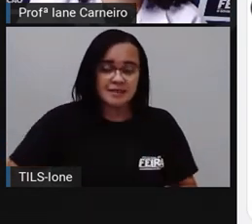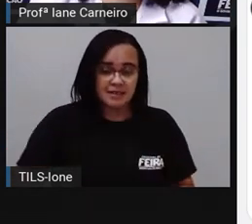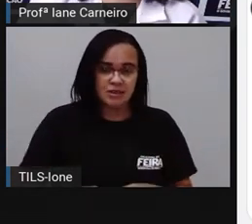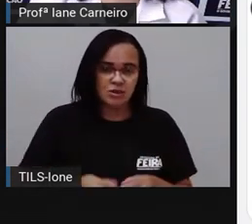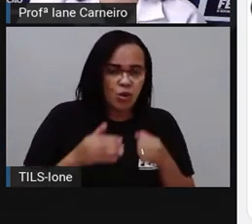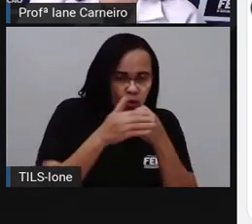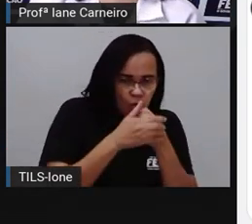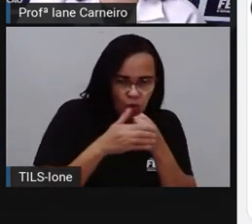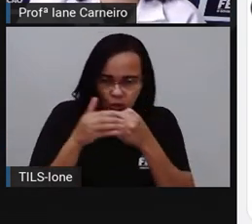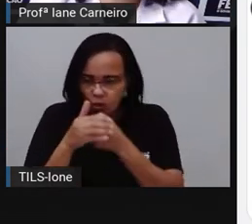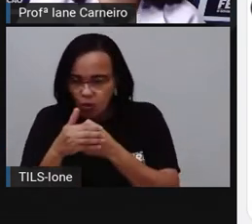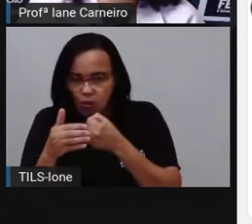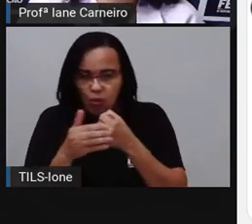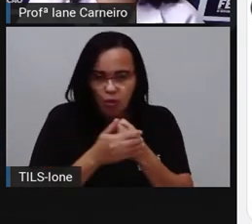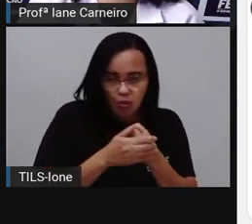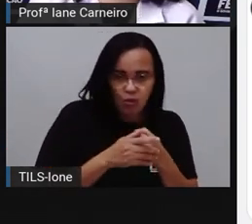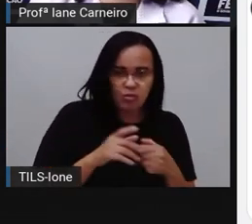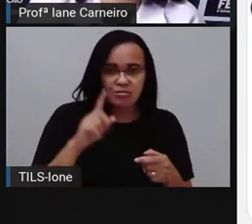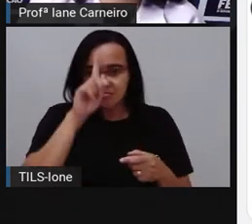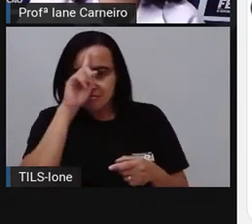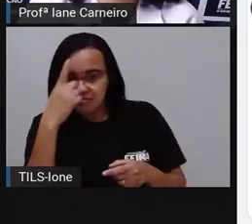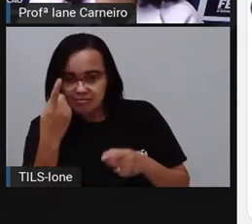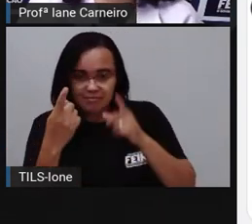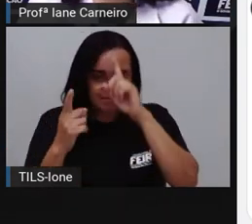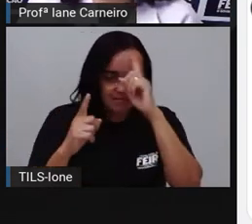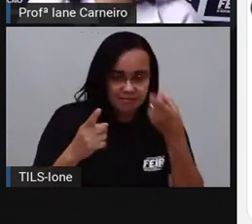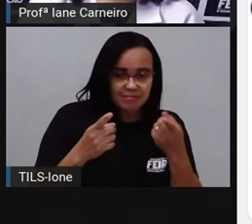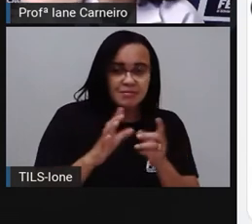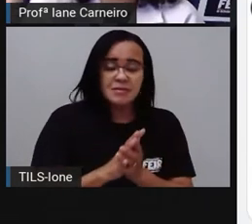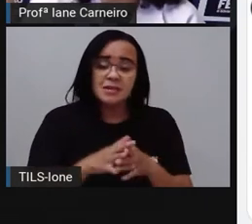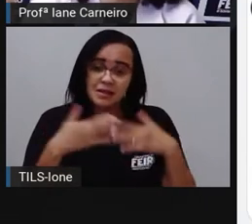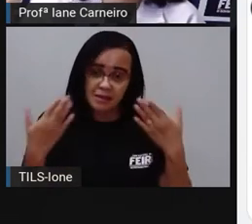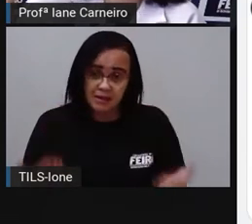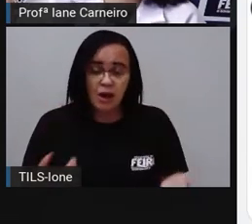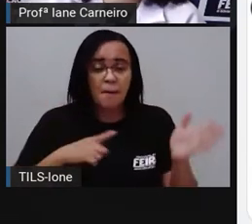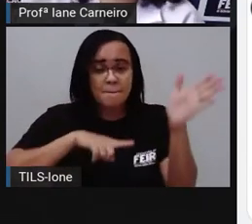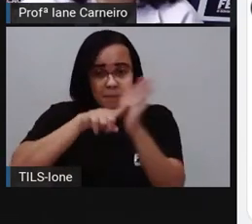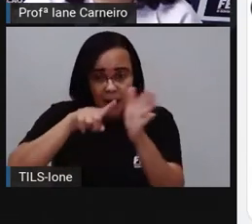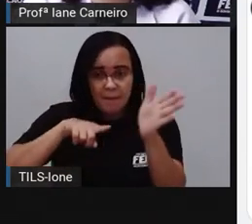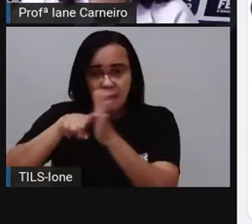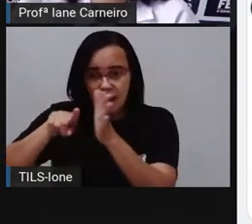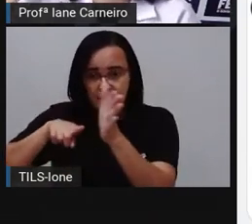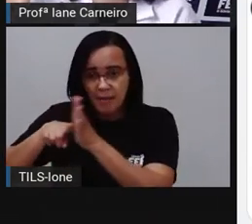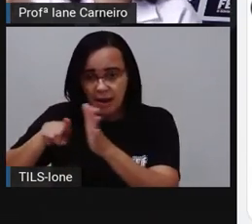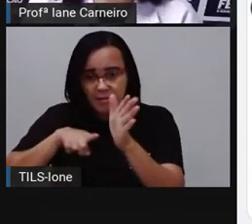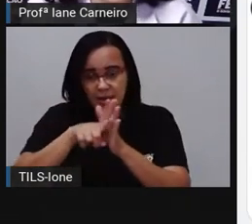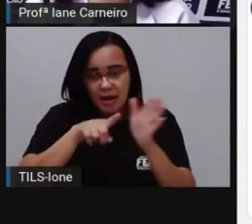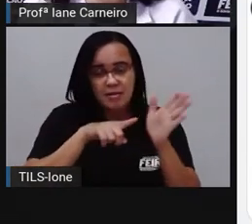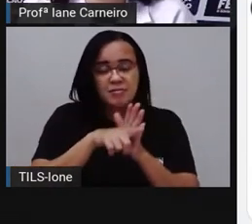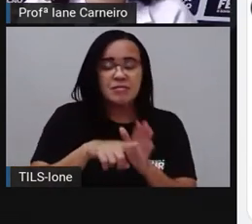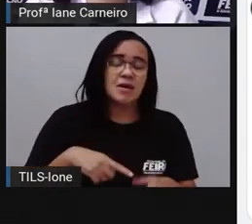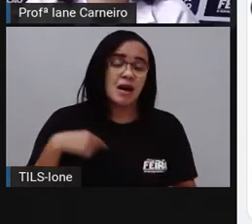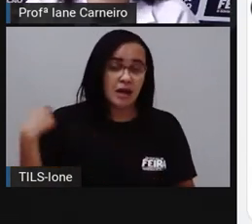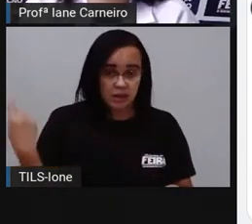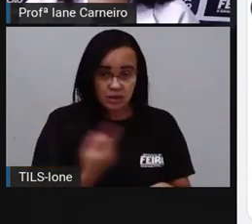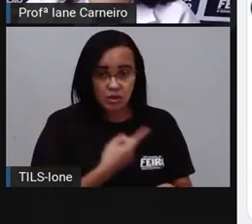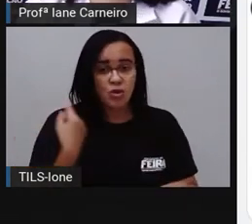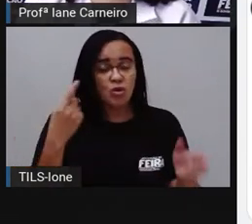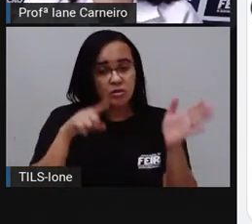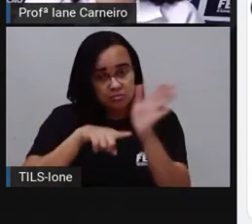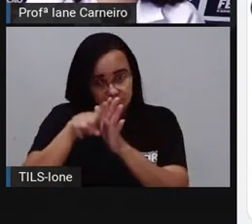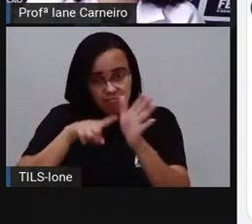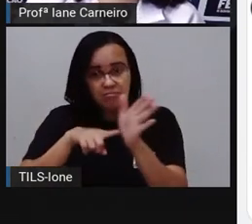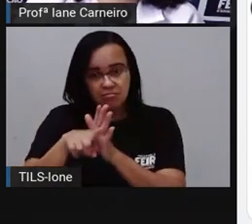Esconde-esconde. Faz de conta. Então, aqui são todas as perguntas, os elementos que nós estamos perguntando, tá bom?